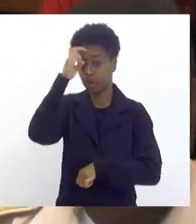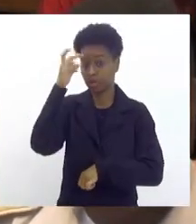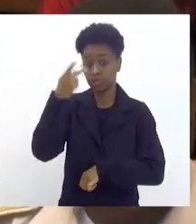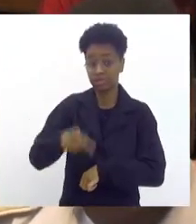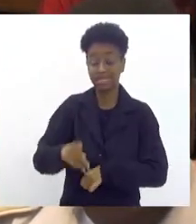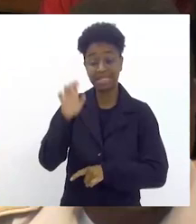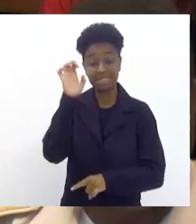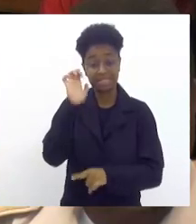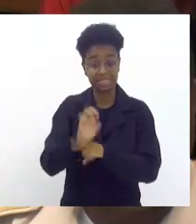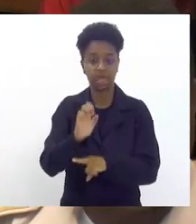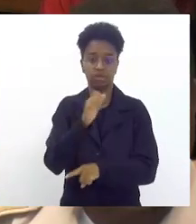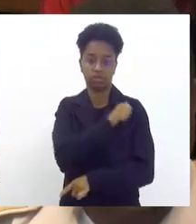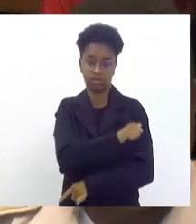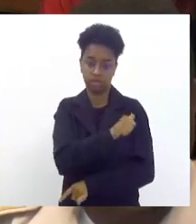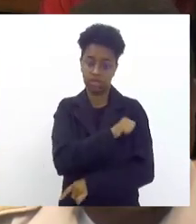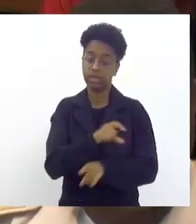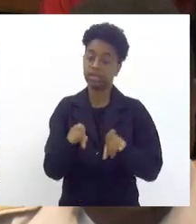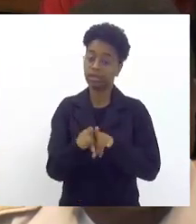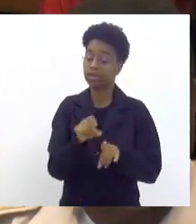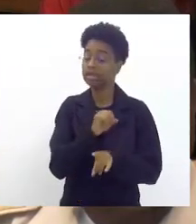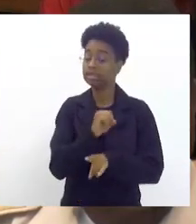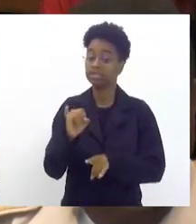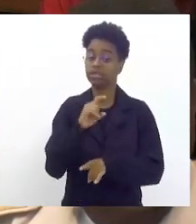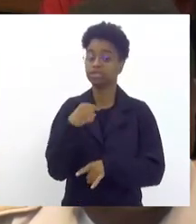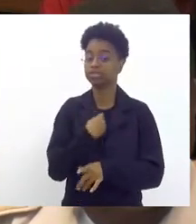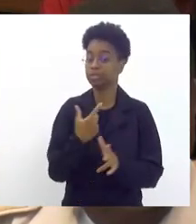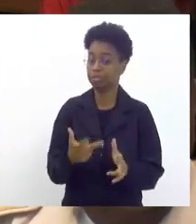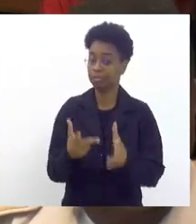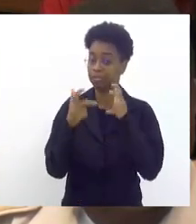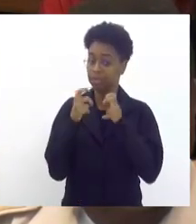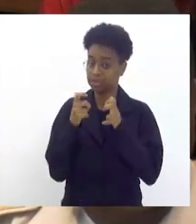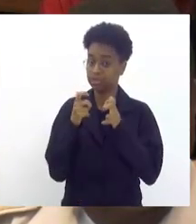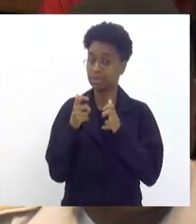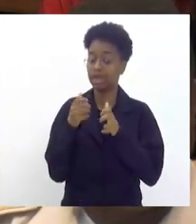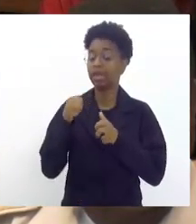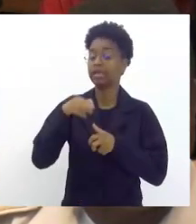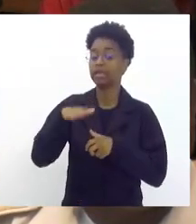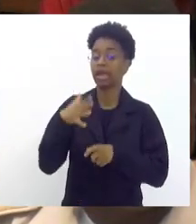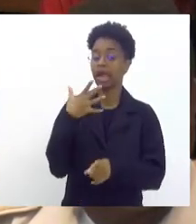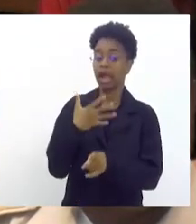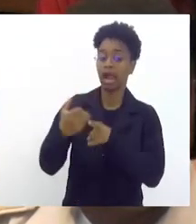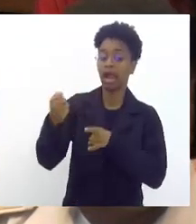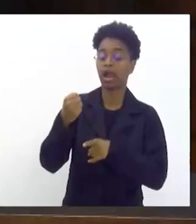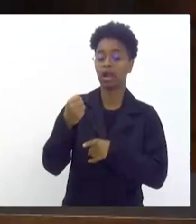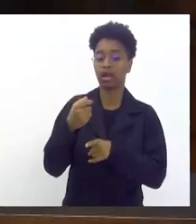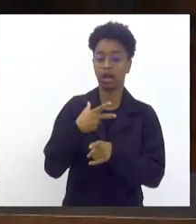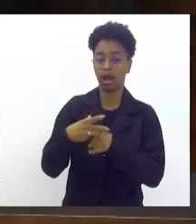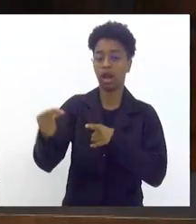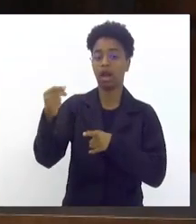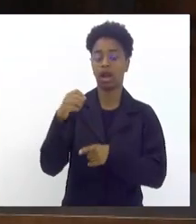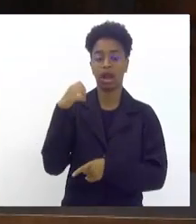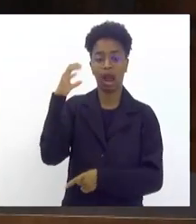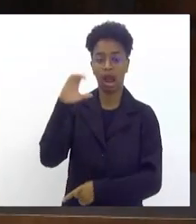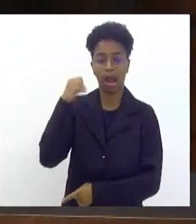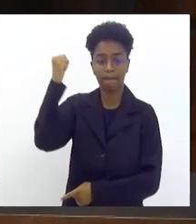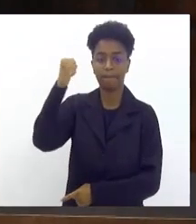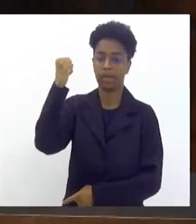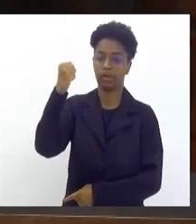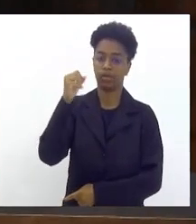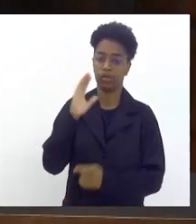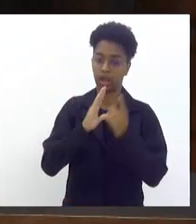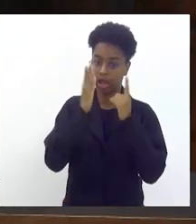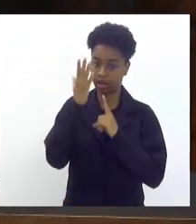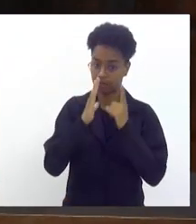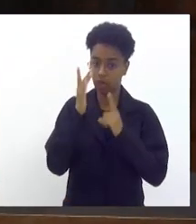do Rio de Janeiro e se a gente observar aqui os últimos campeãs as últimas escolas agremiações campeãs do carnaval